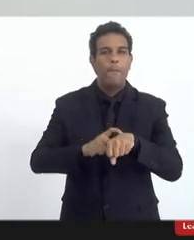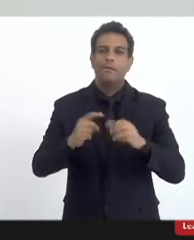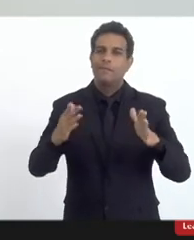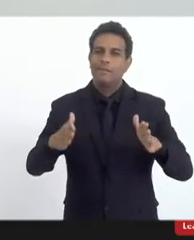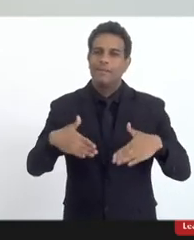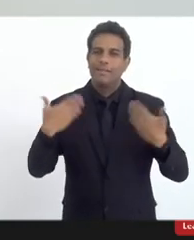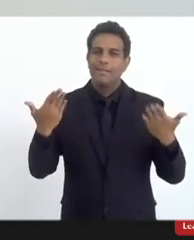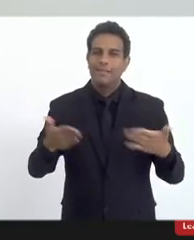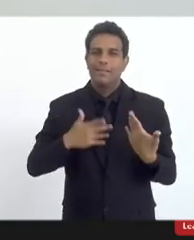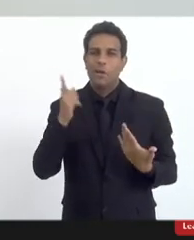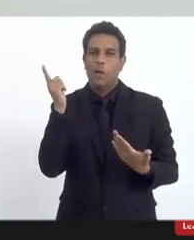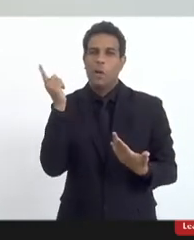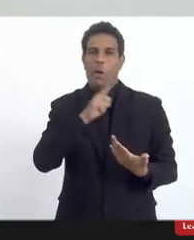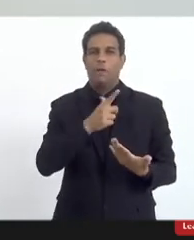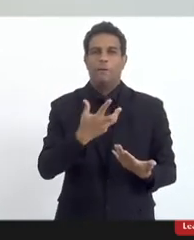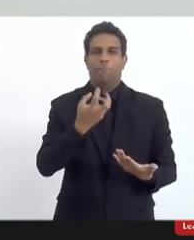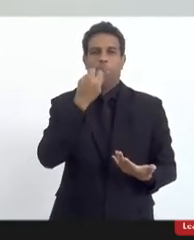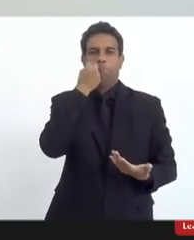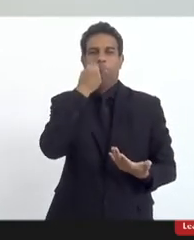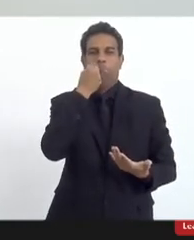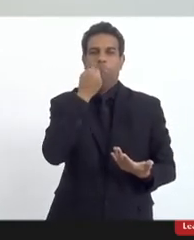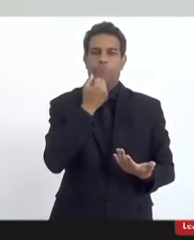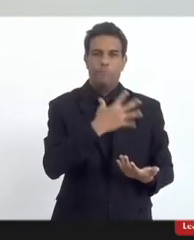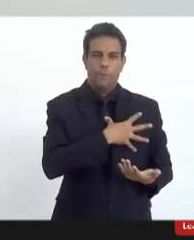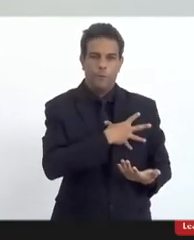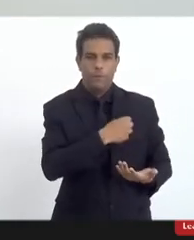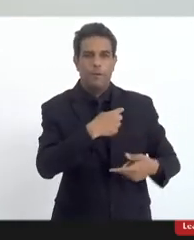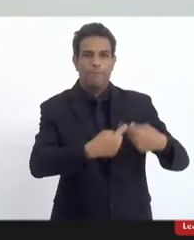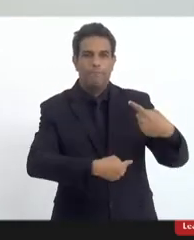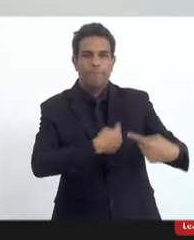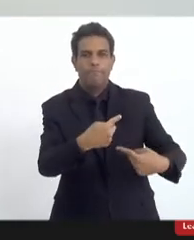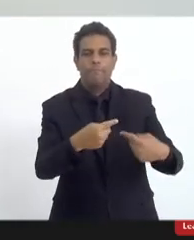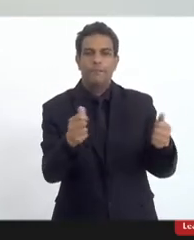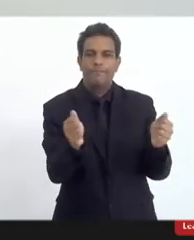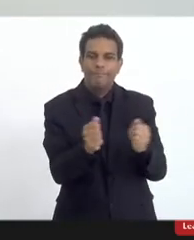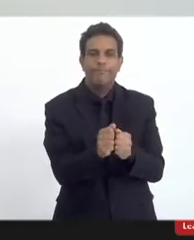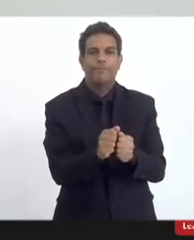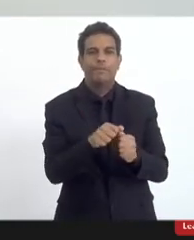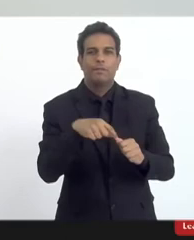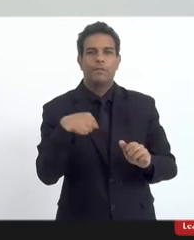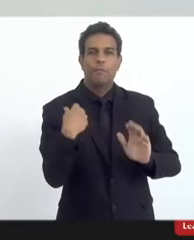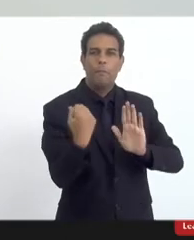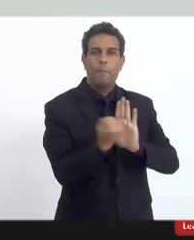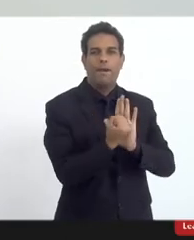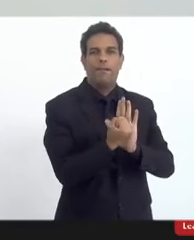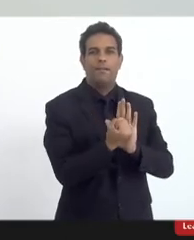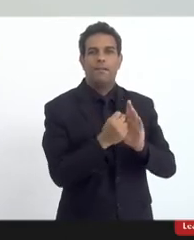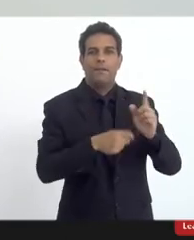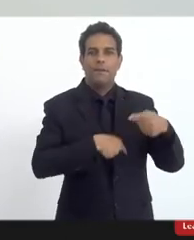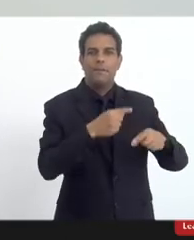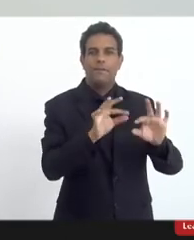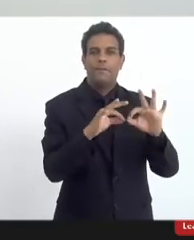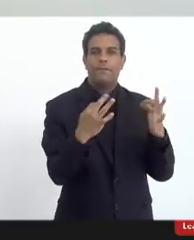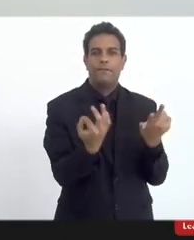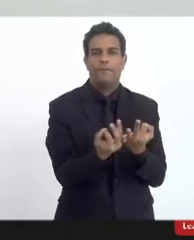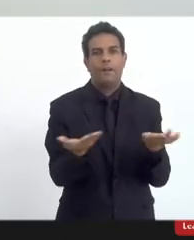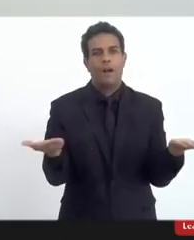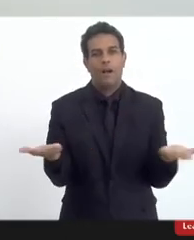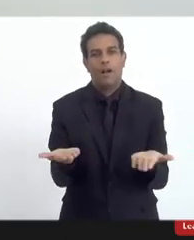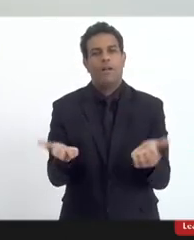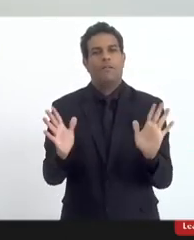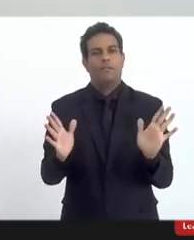alegria, né, definitivamente ele vai estar ali com o nosso nominho, nosso sobrenome, e por isso que eu estava